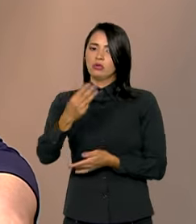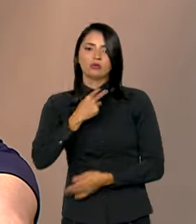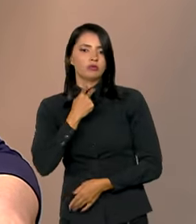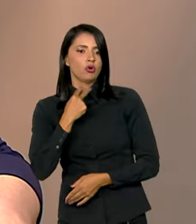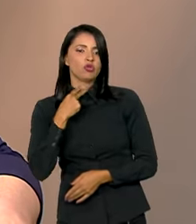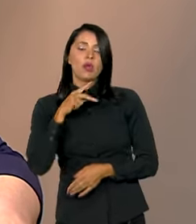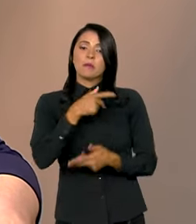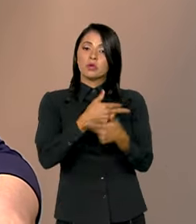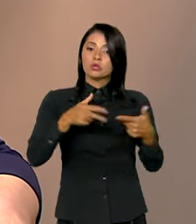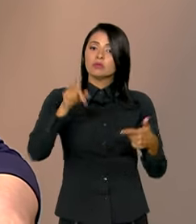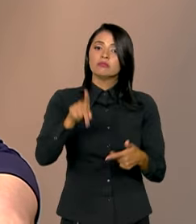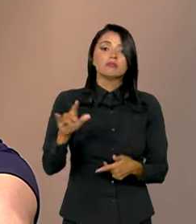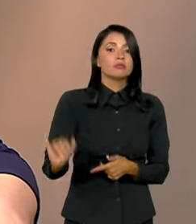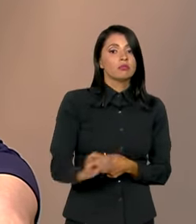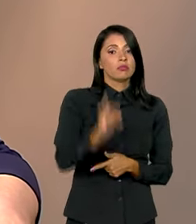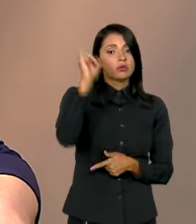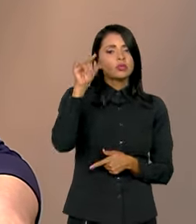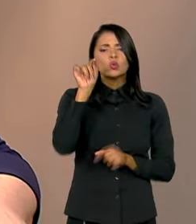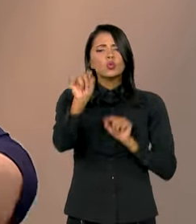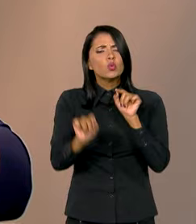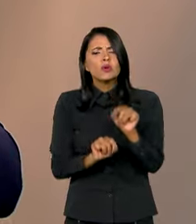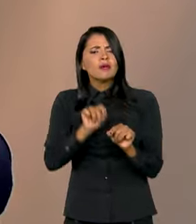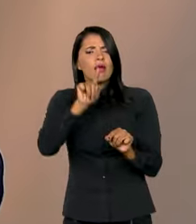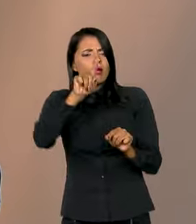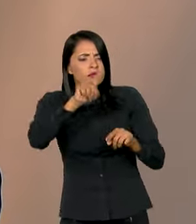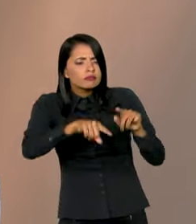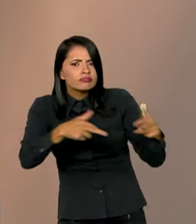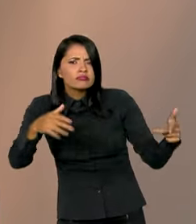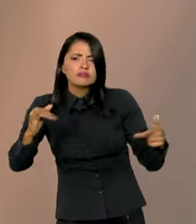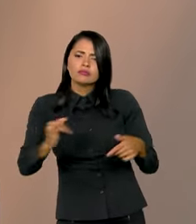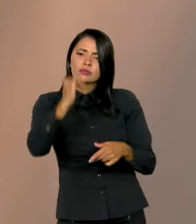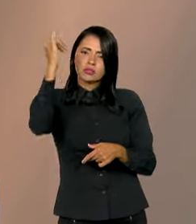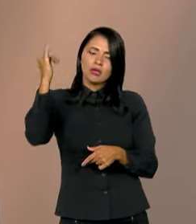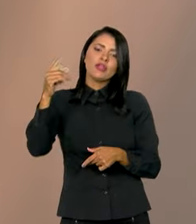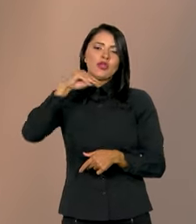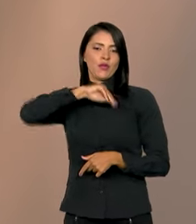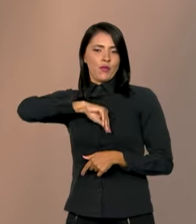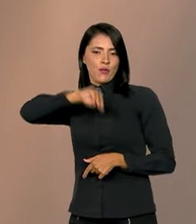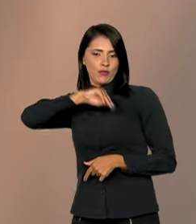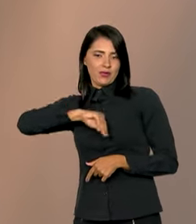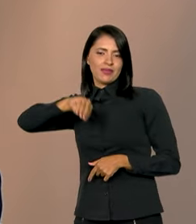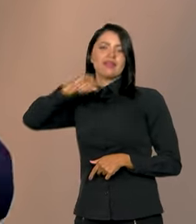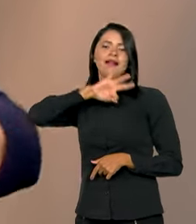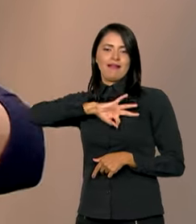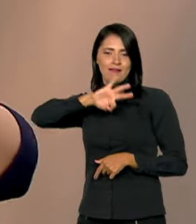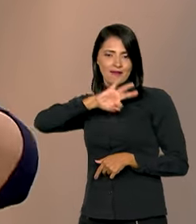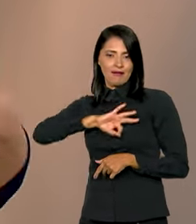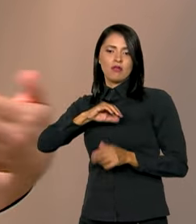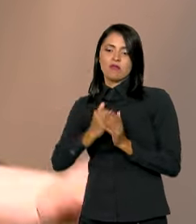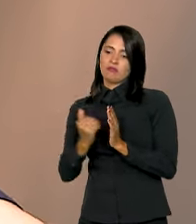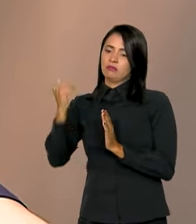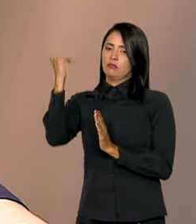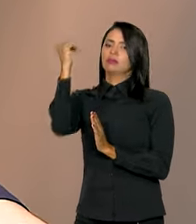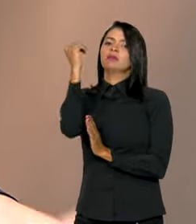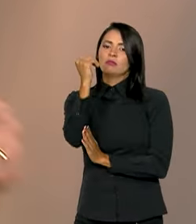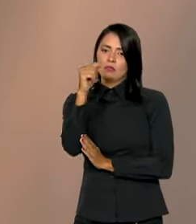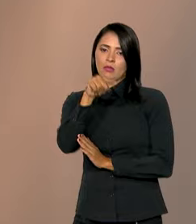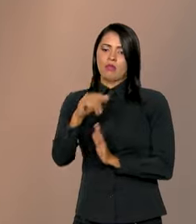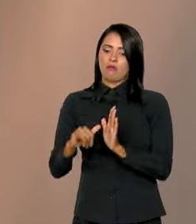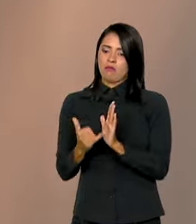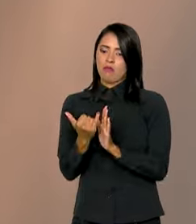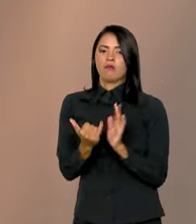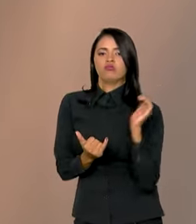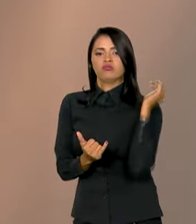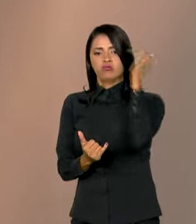essencial. Então, que ele estabelece como essencial? Atualizar o salário mínimo acima da inflação, porque isso é mais renda para os mais